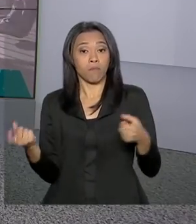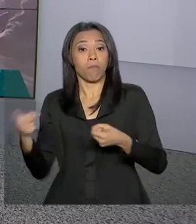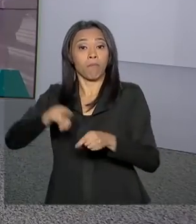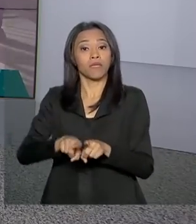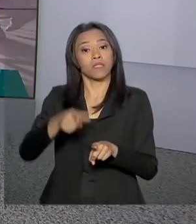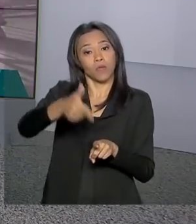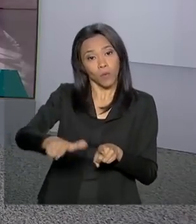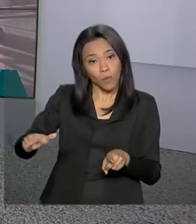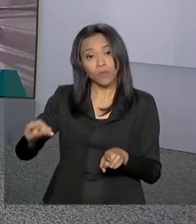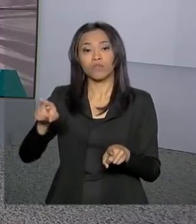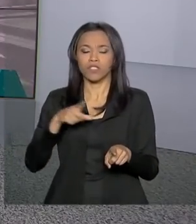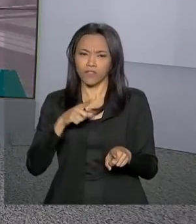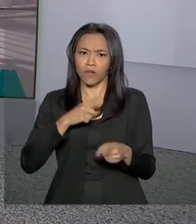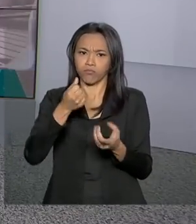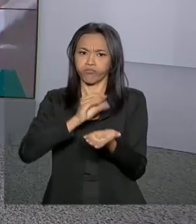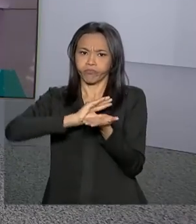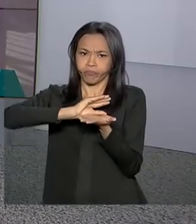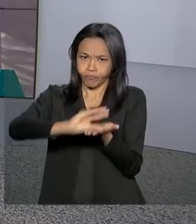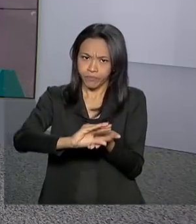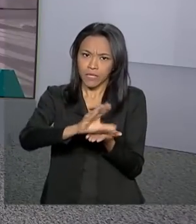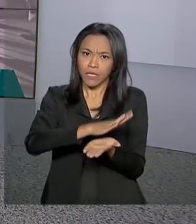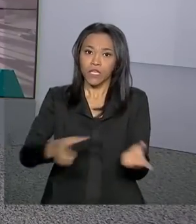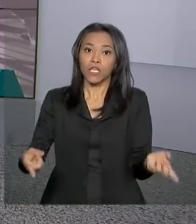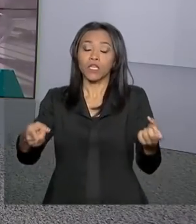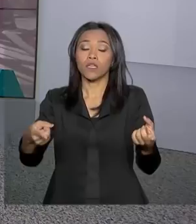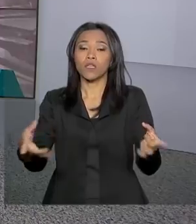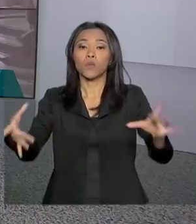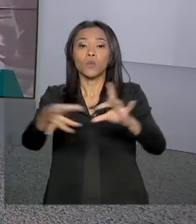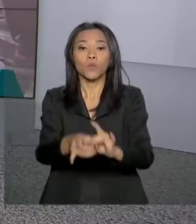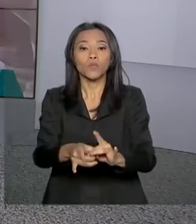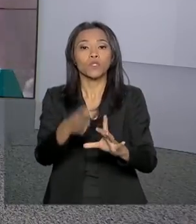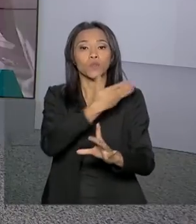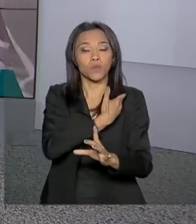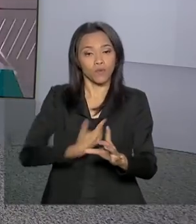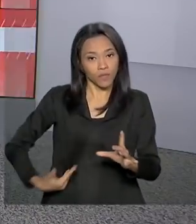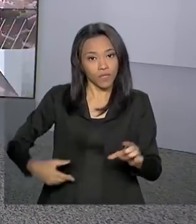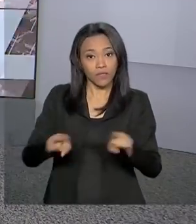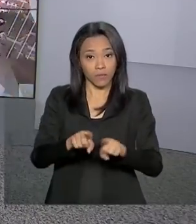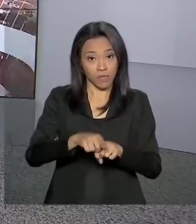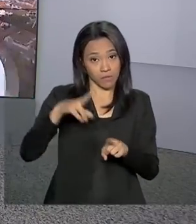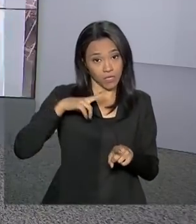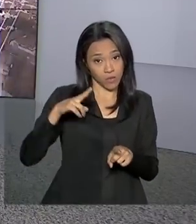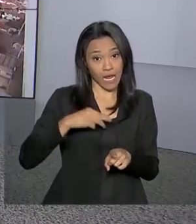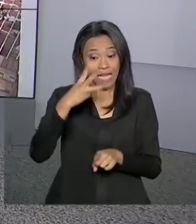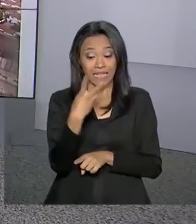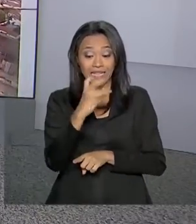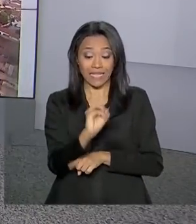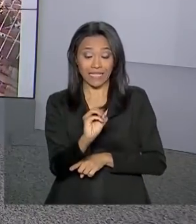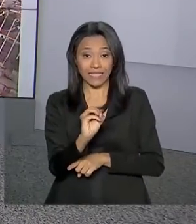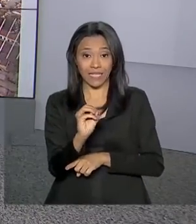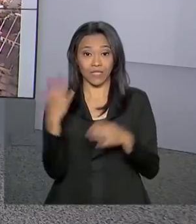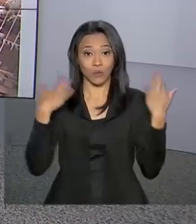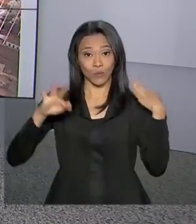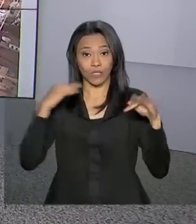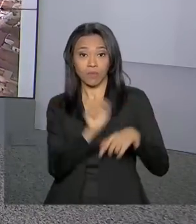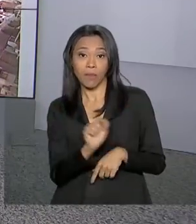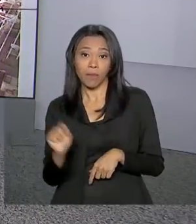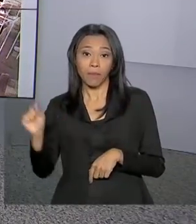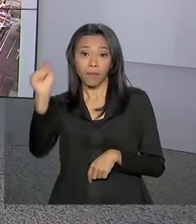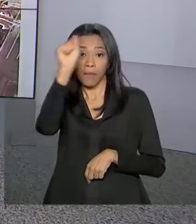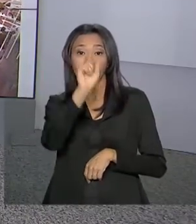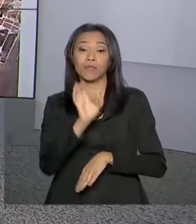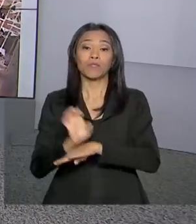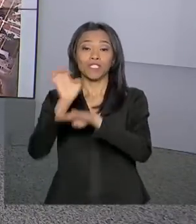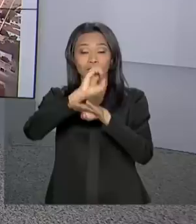pacote de ações e investimentos que une os setores público e privado para promover 30 rotas turísticas em todos os estados brasileiros